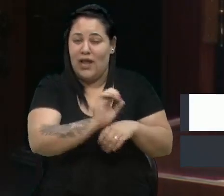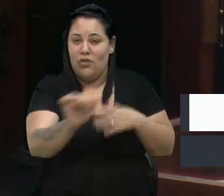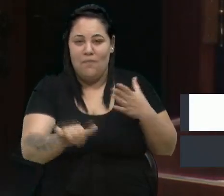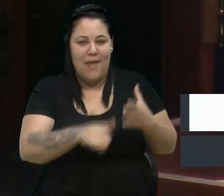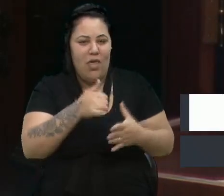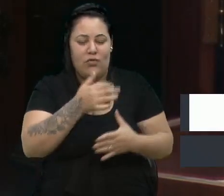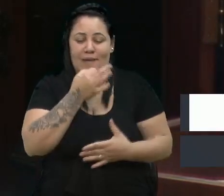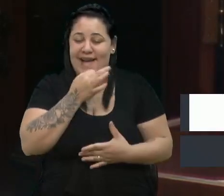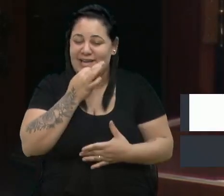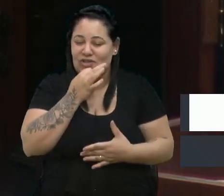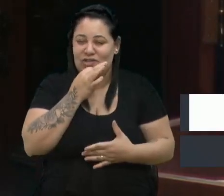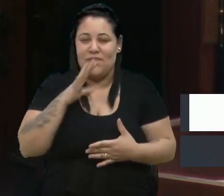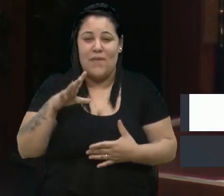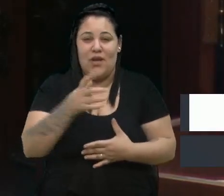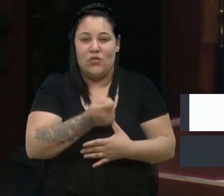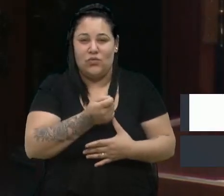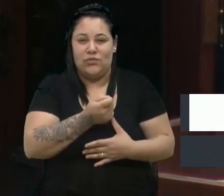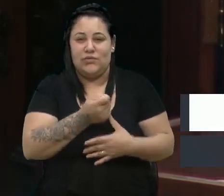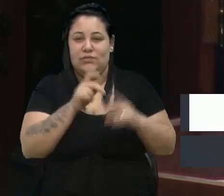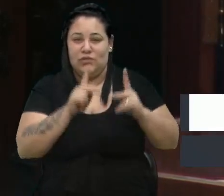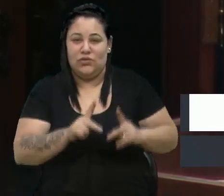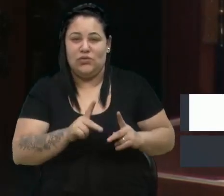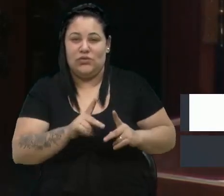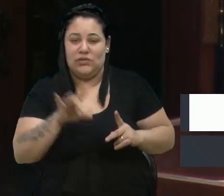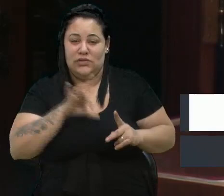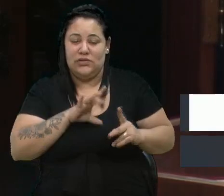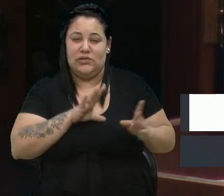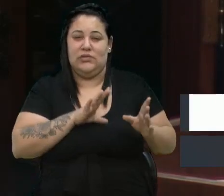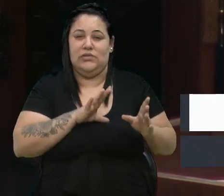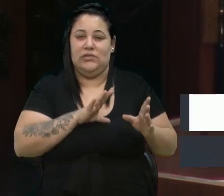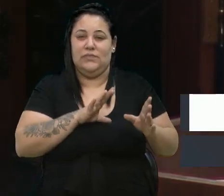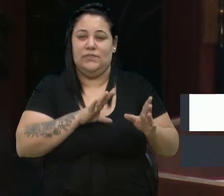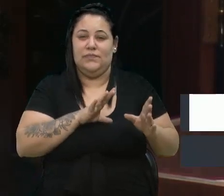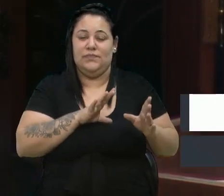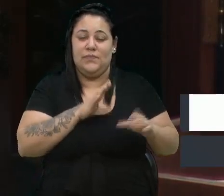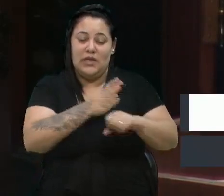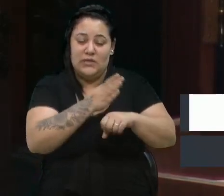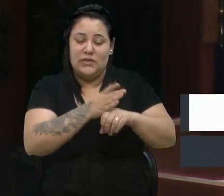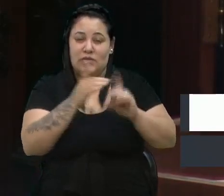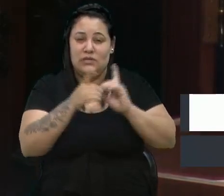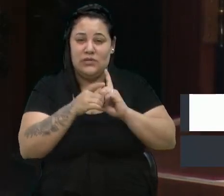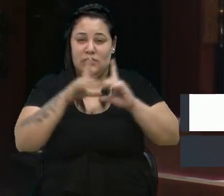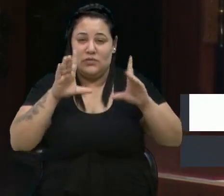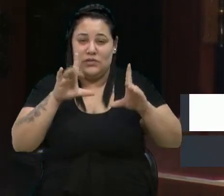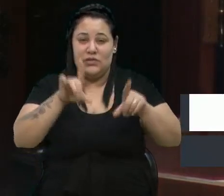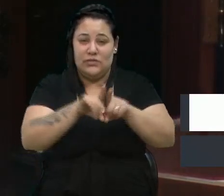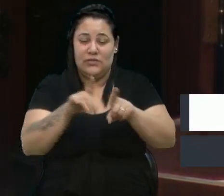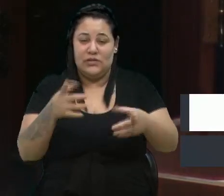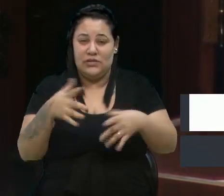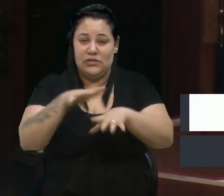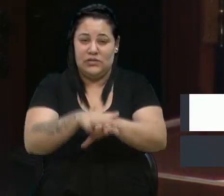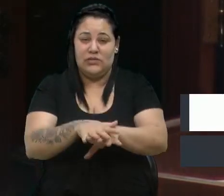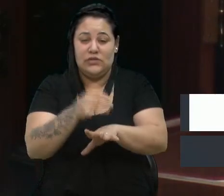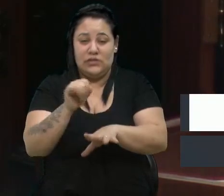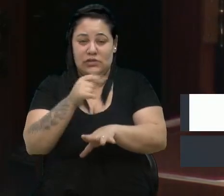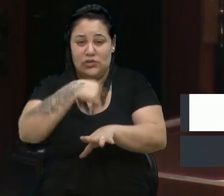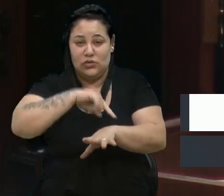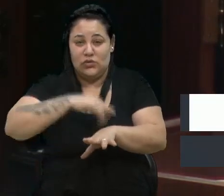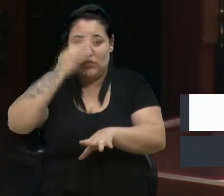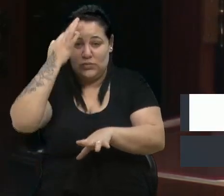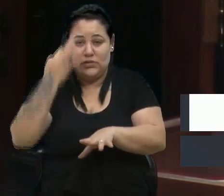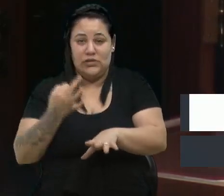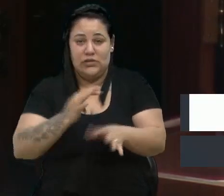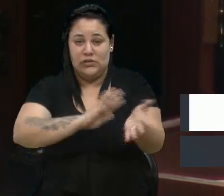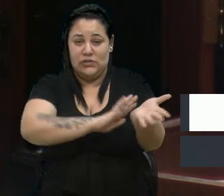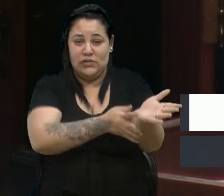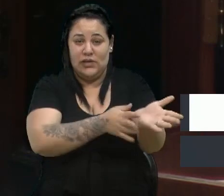Caxias, para todos e para todas, com participação, com democracia, com inclusão, se nós entendermos que o racismo